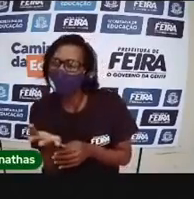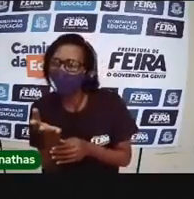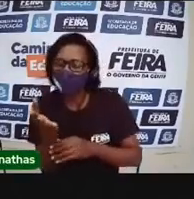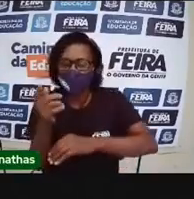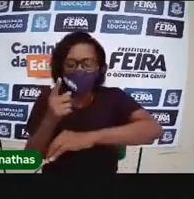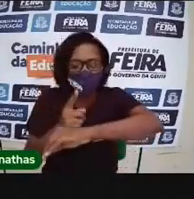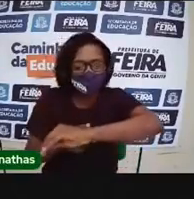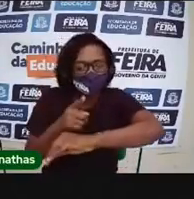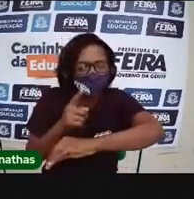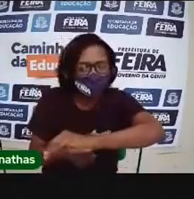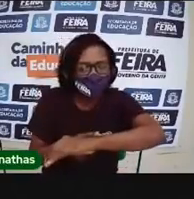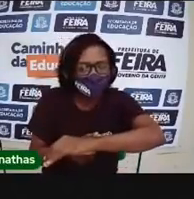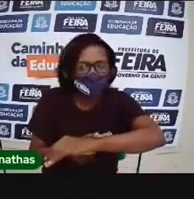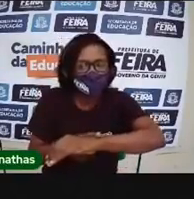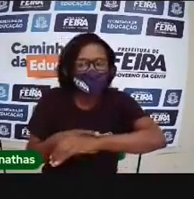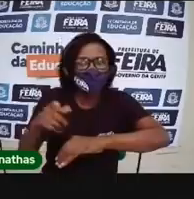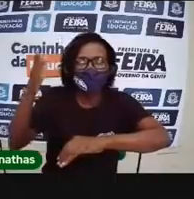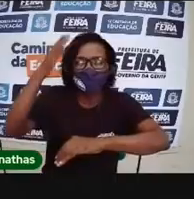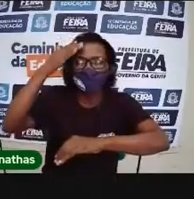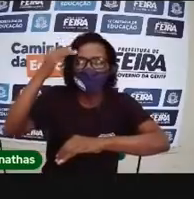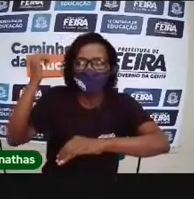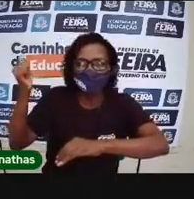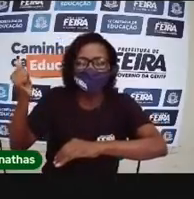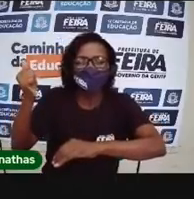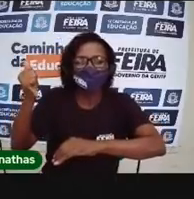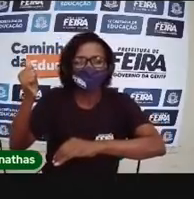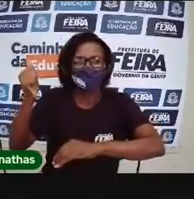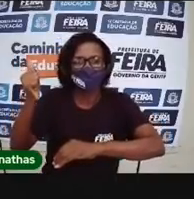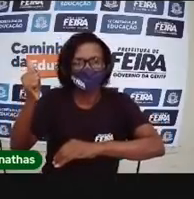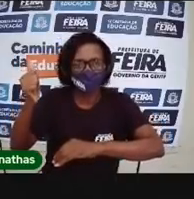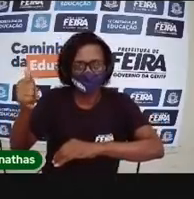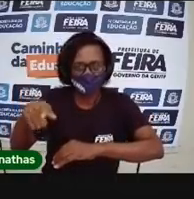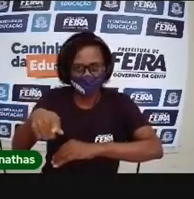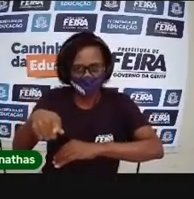de tempo presentes no calendário?